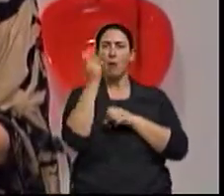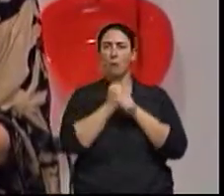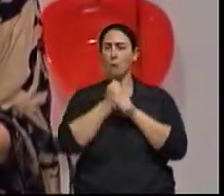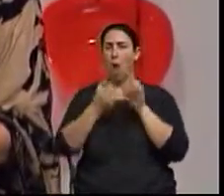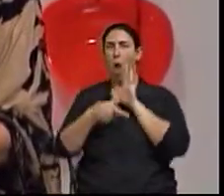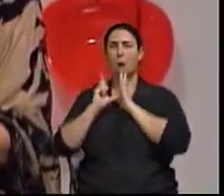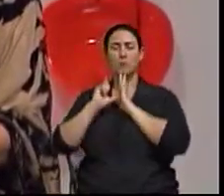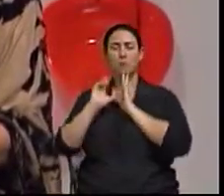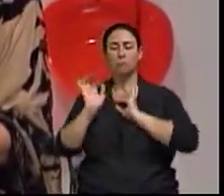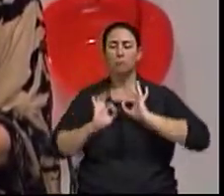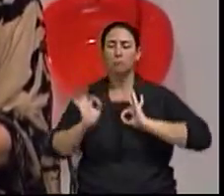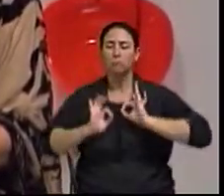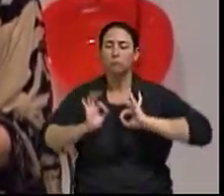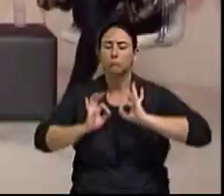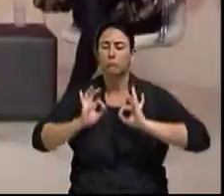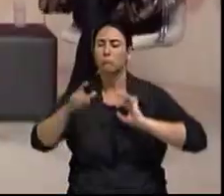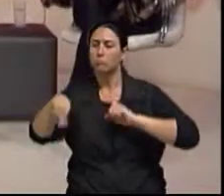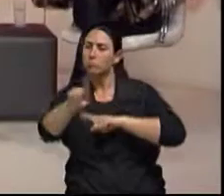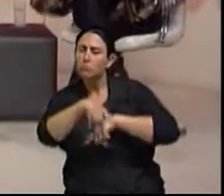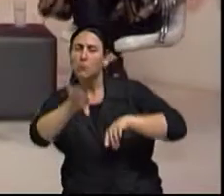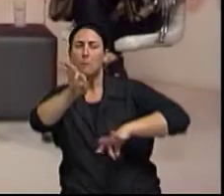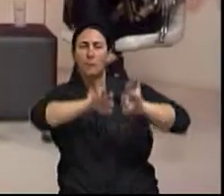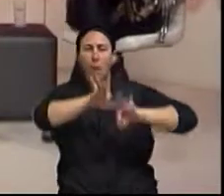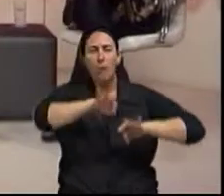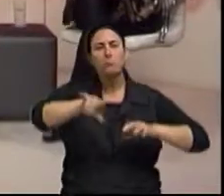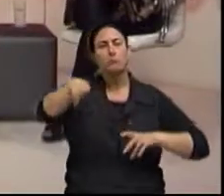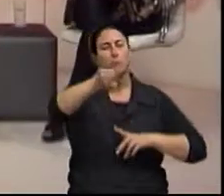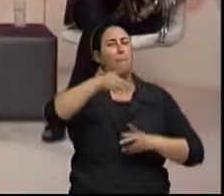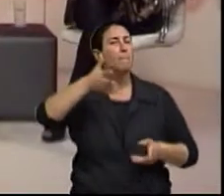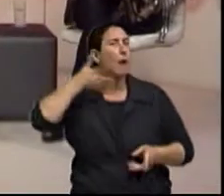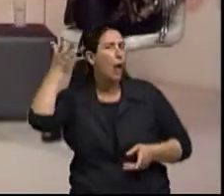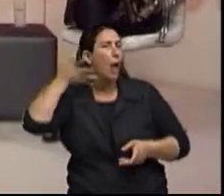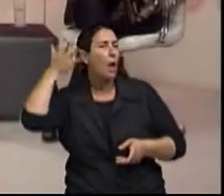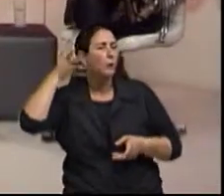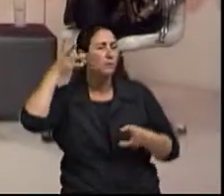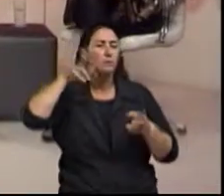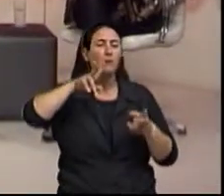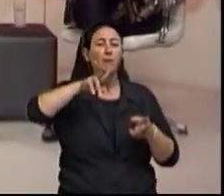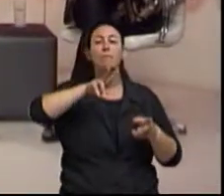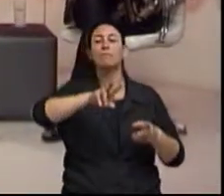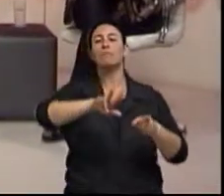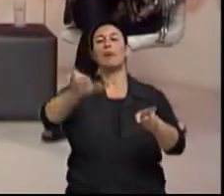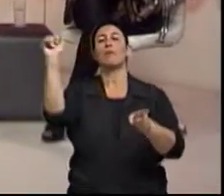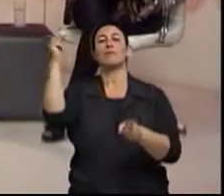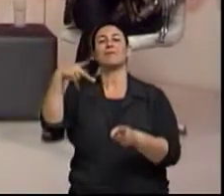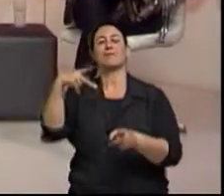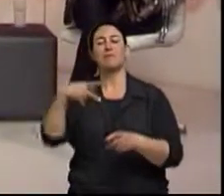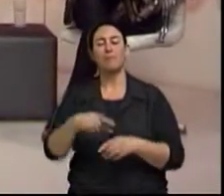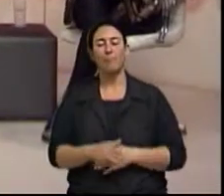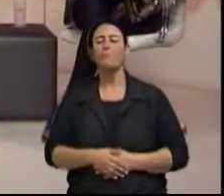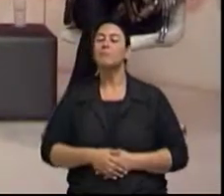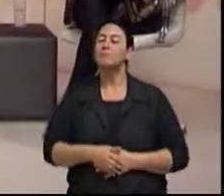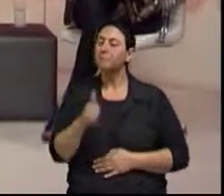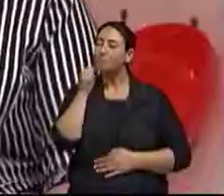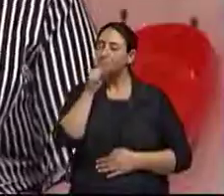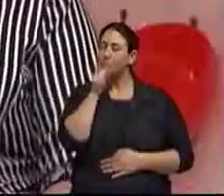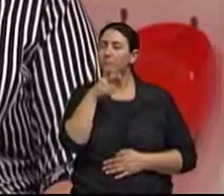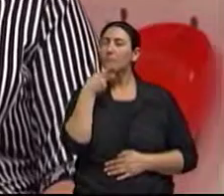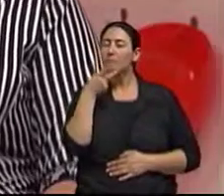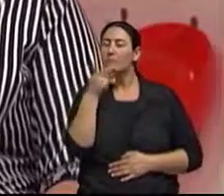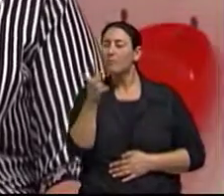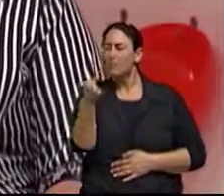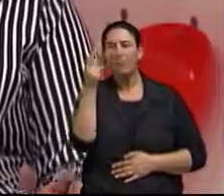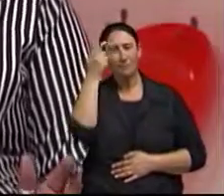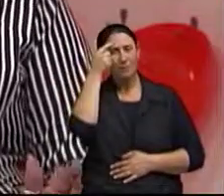de um mês sim, um mês não, com palestras para se preparar para aposentadoria. Agora, vejam como isso é trágico, por exemplo, no mundo da